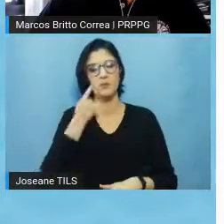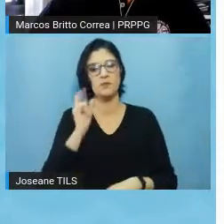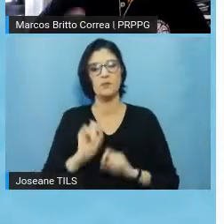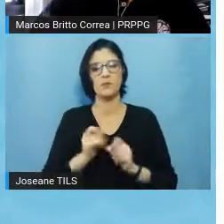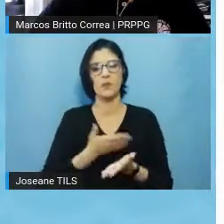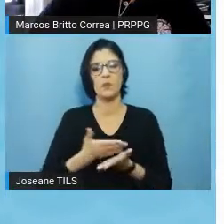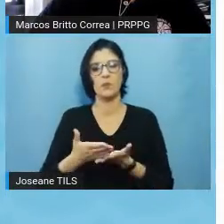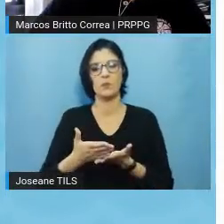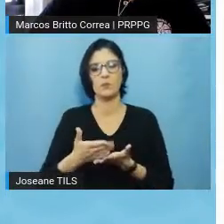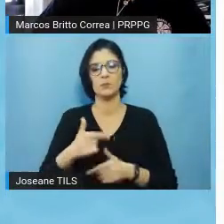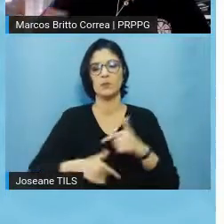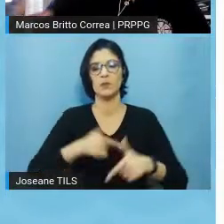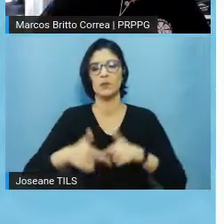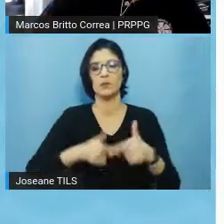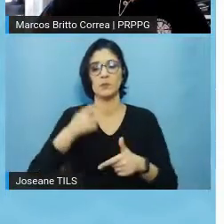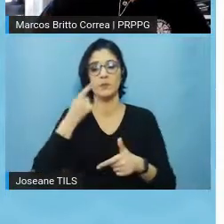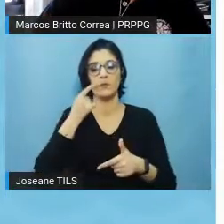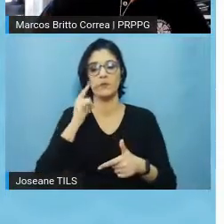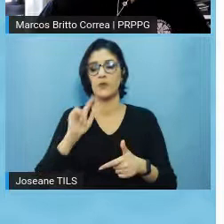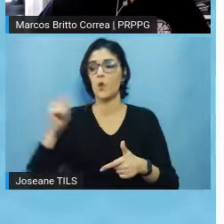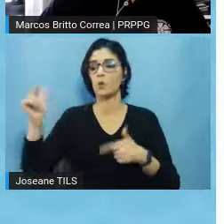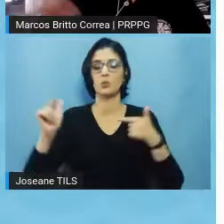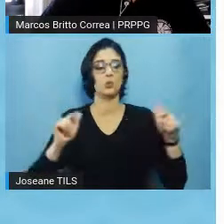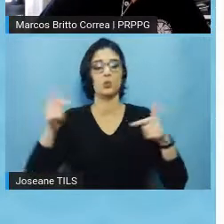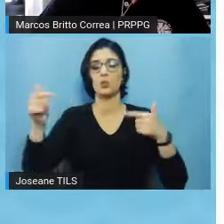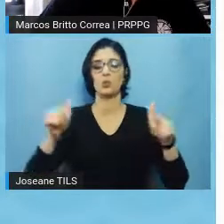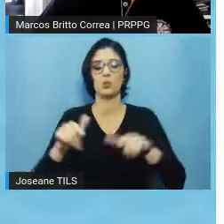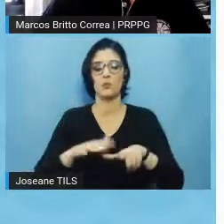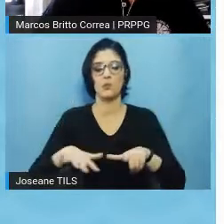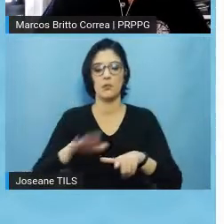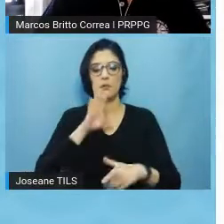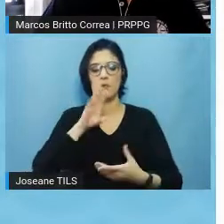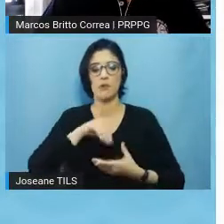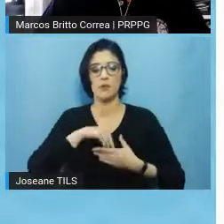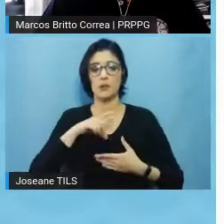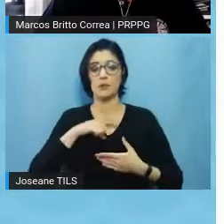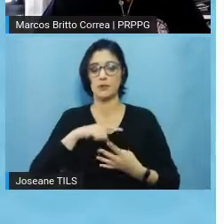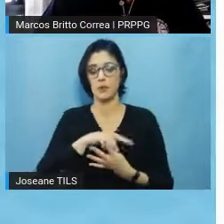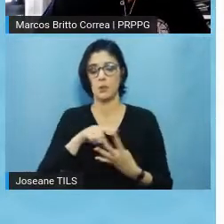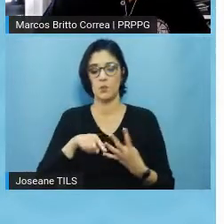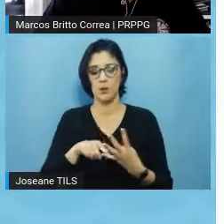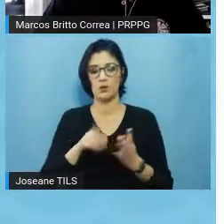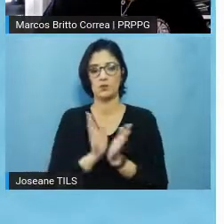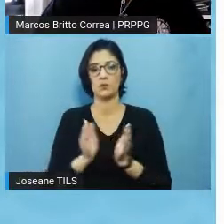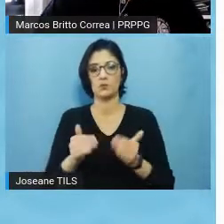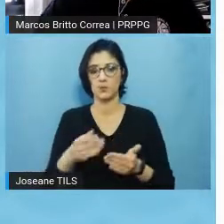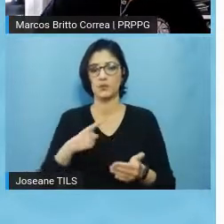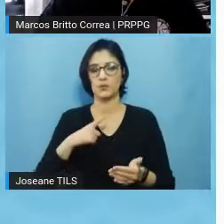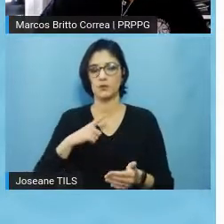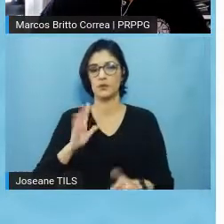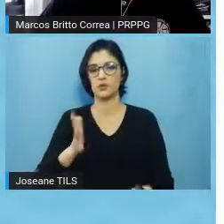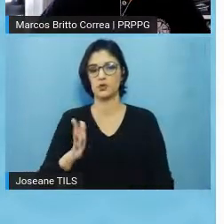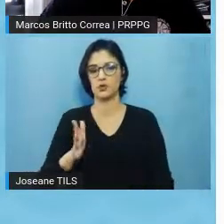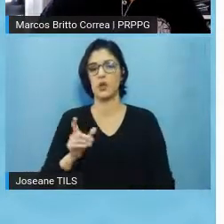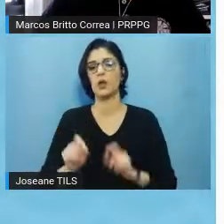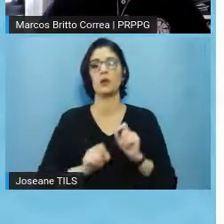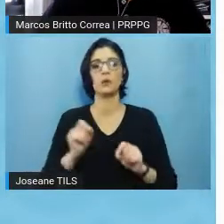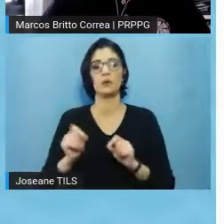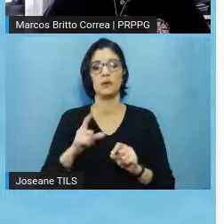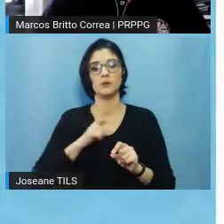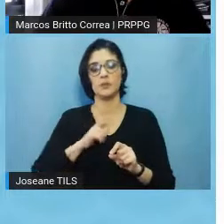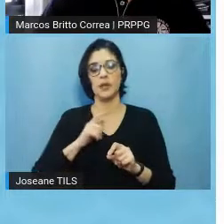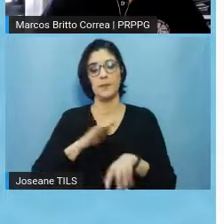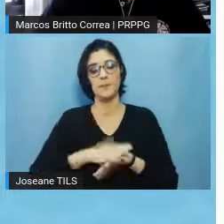incorporar mais membros de outras áreas do conhecimento aos quatro comitês existentes, de maneira que eles tenham maior subsídio para avaliar